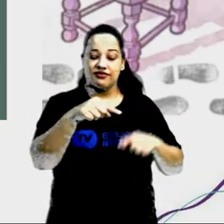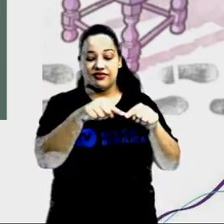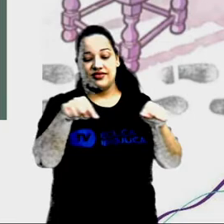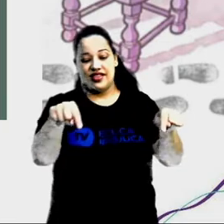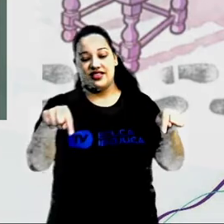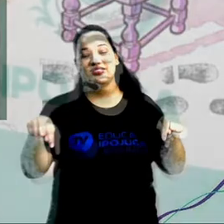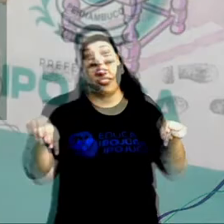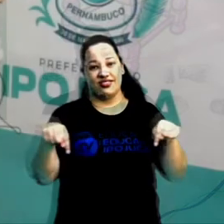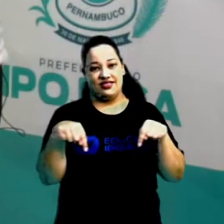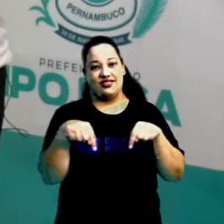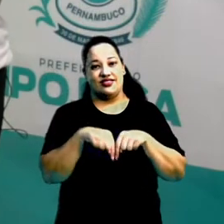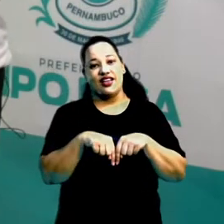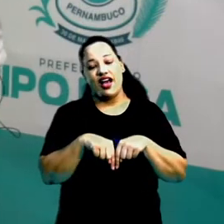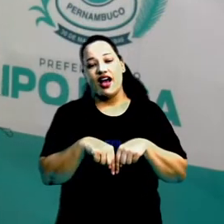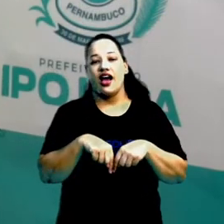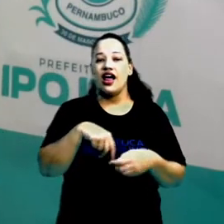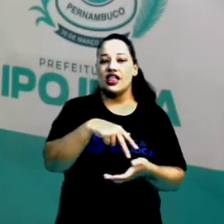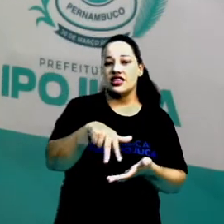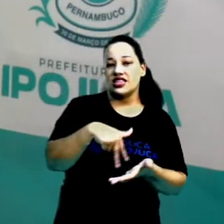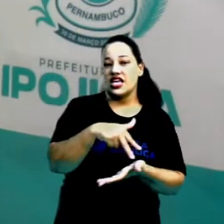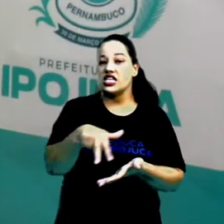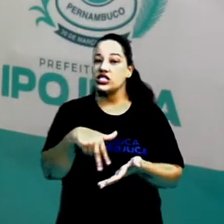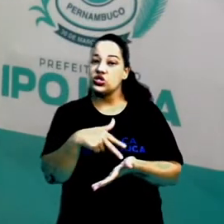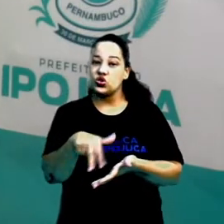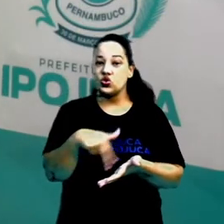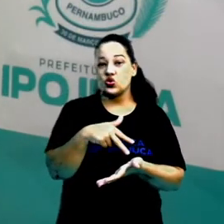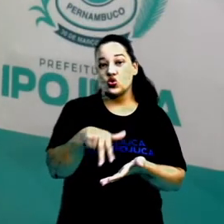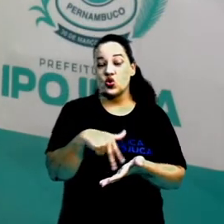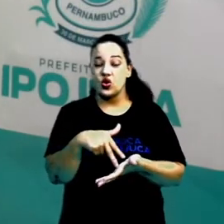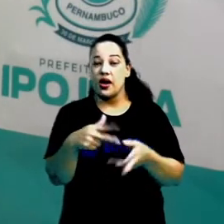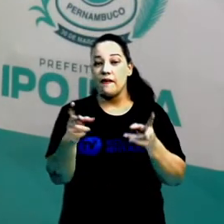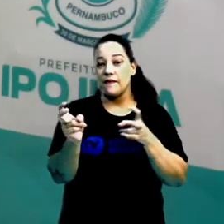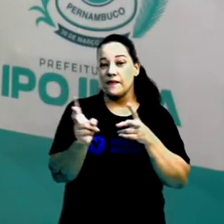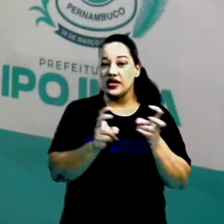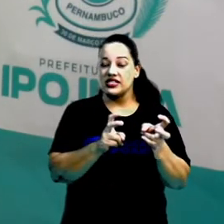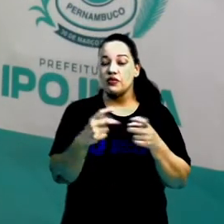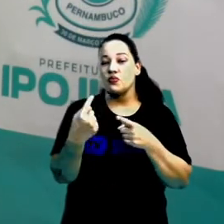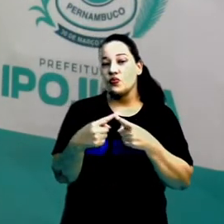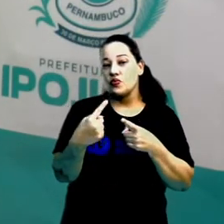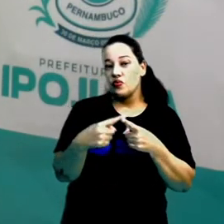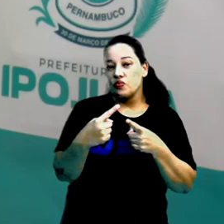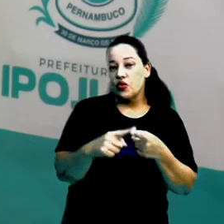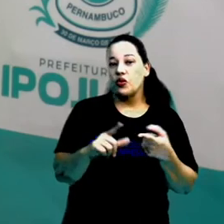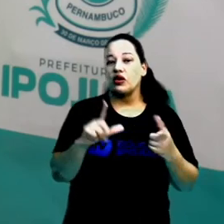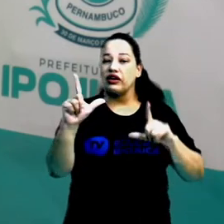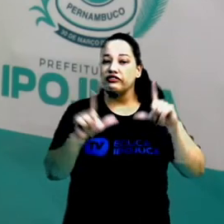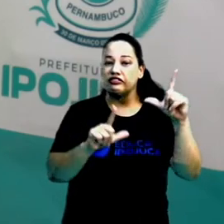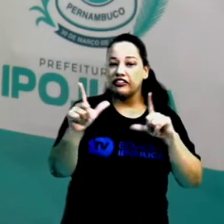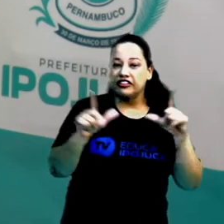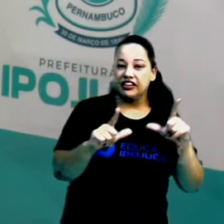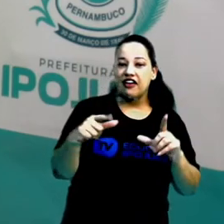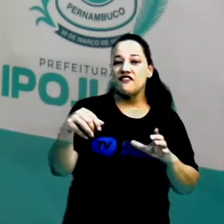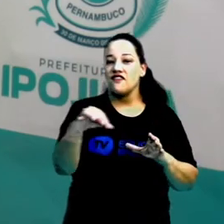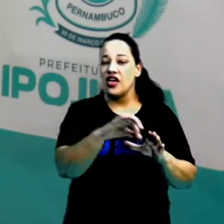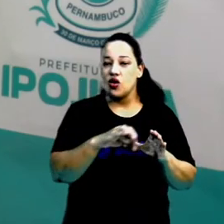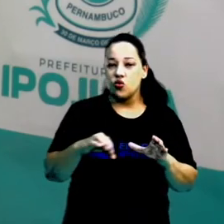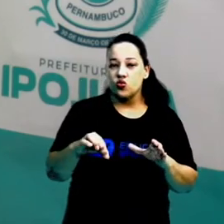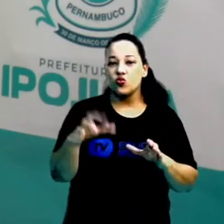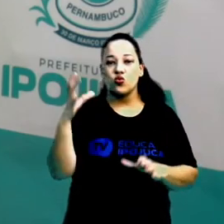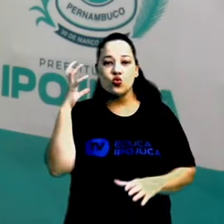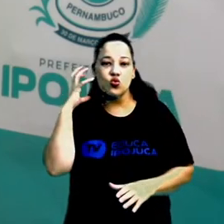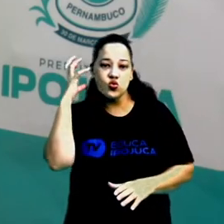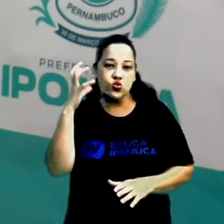Identificamos que é a sala, porque geralmente os sons, TV, sofá, fica tudo na sala.